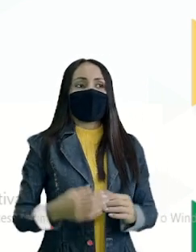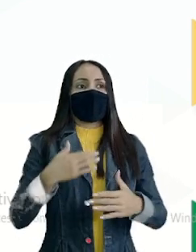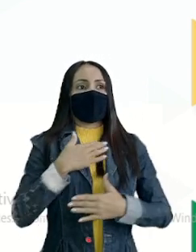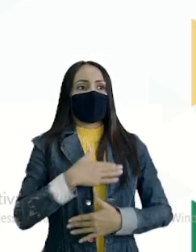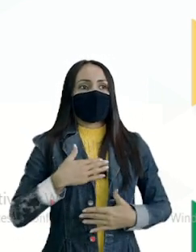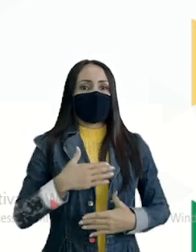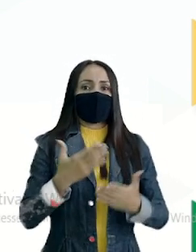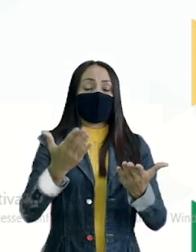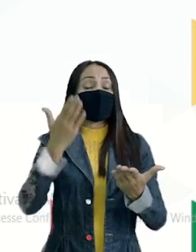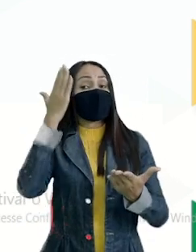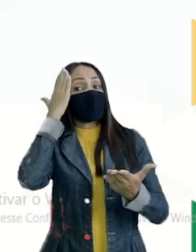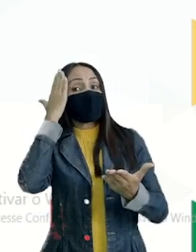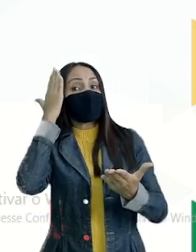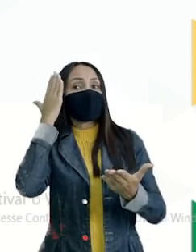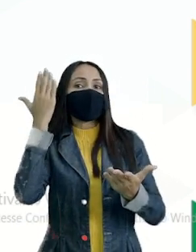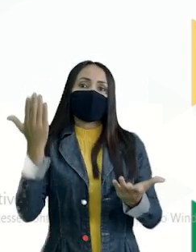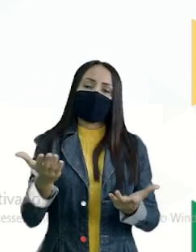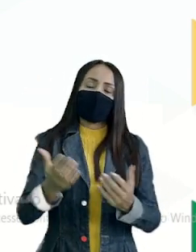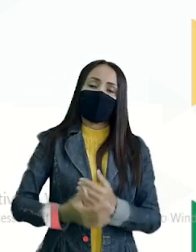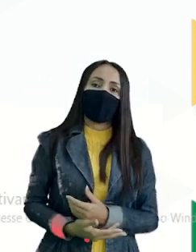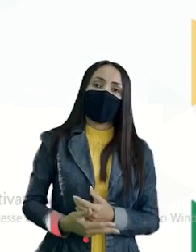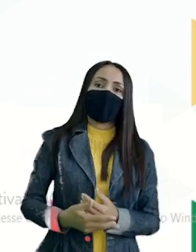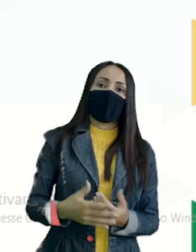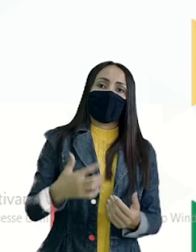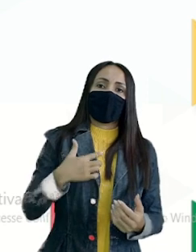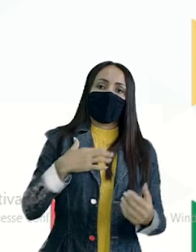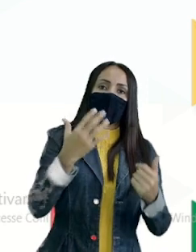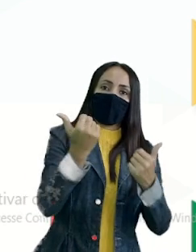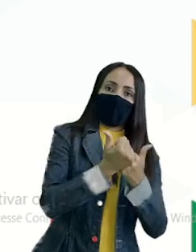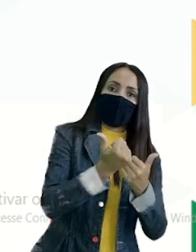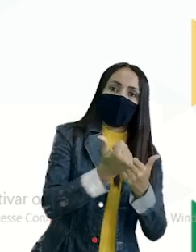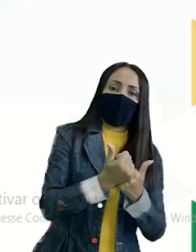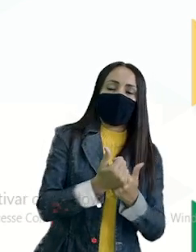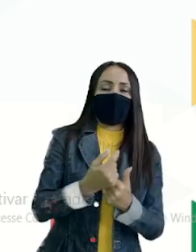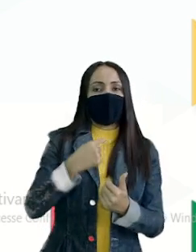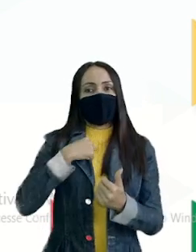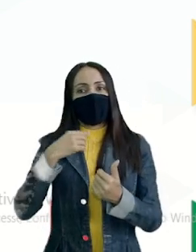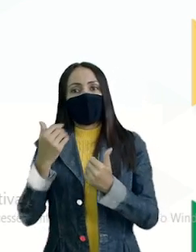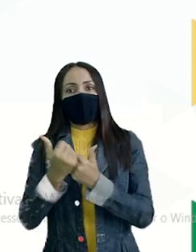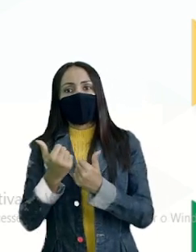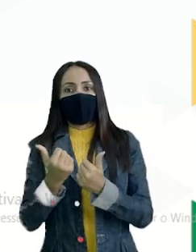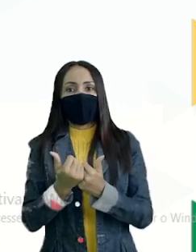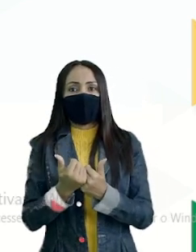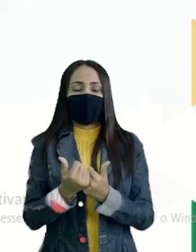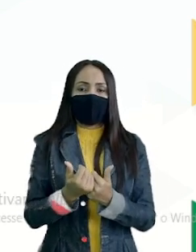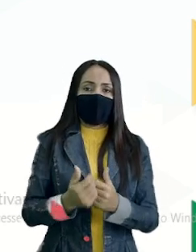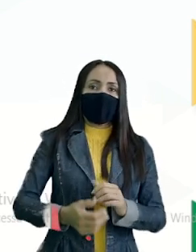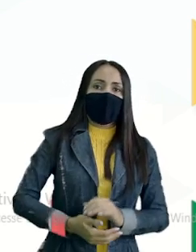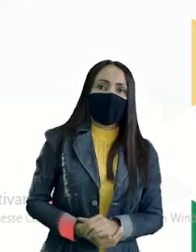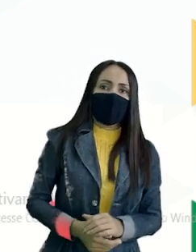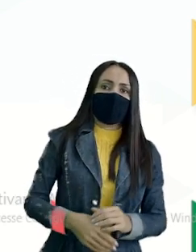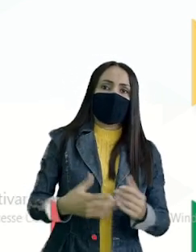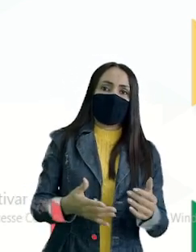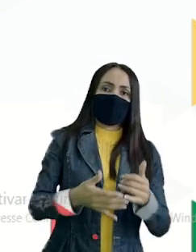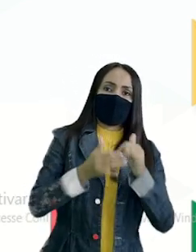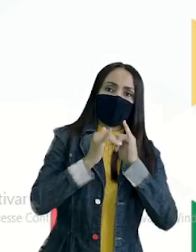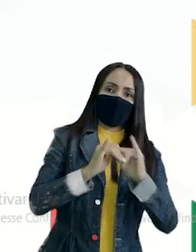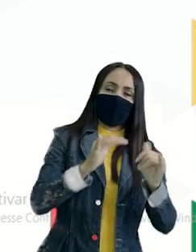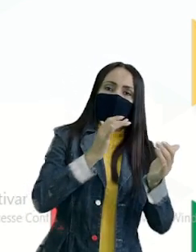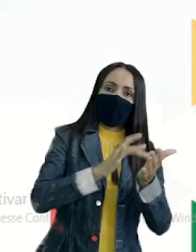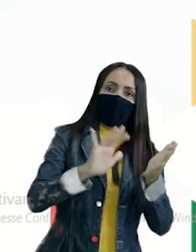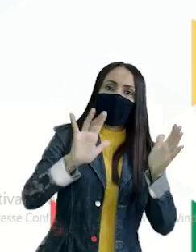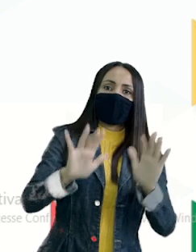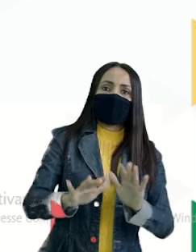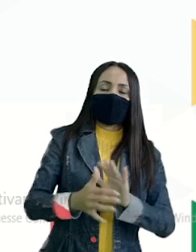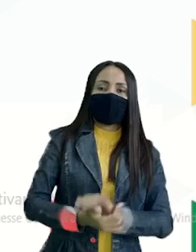vocês entendessem O apoio Eu apoio Veja só Denúncia Denuncia No caso os